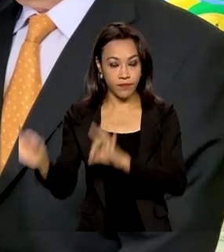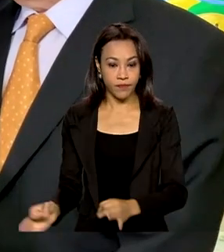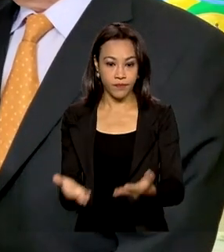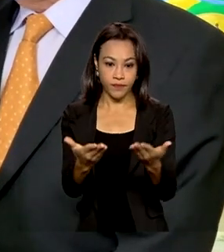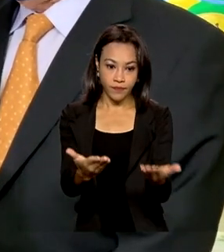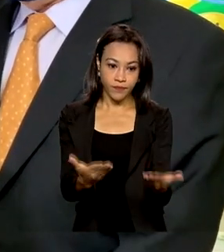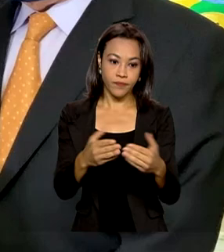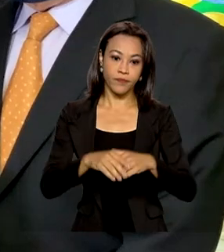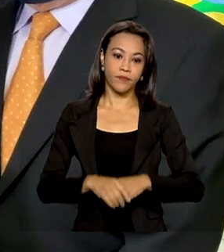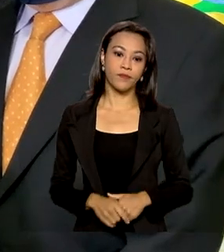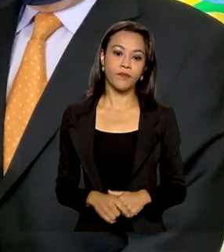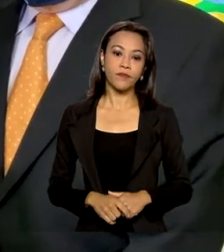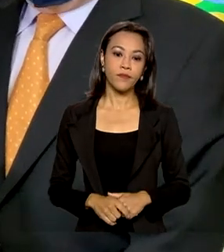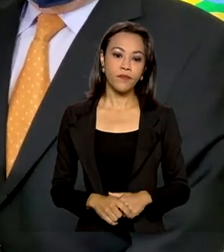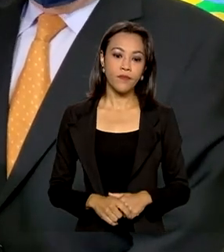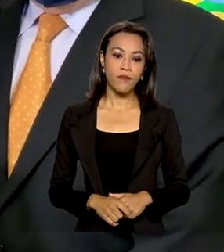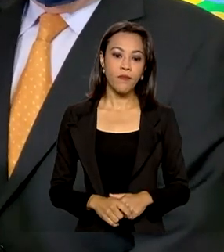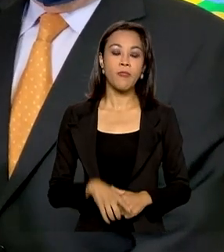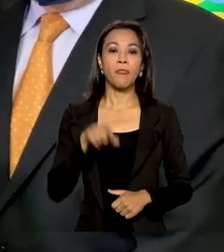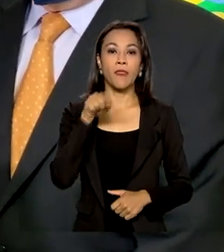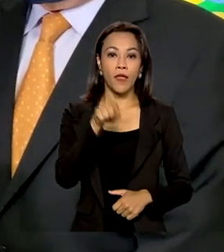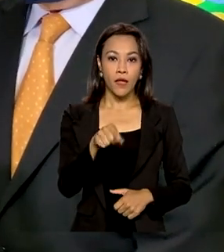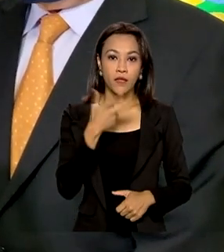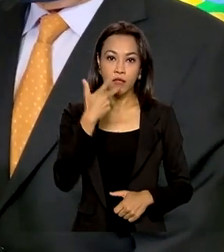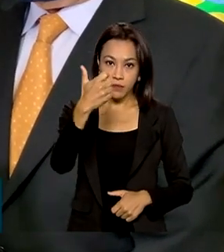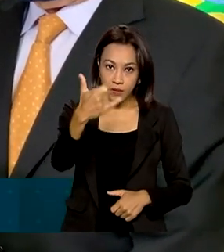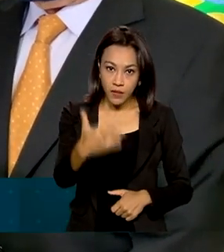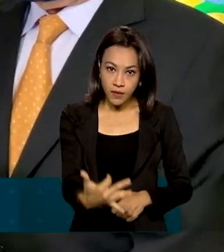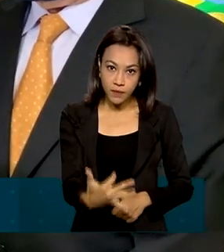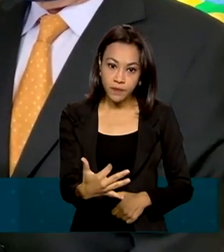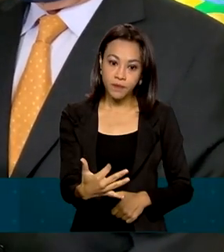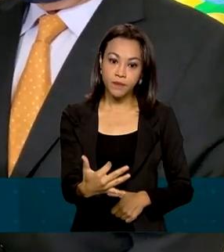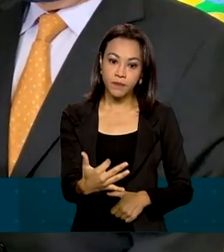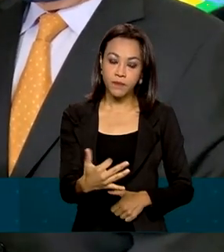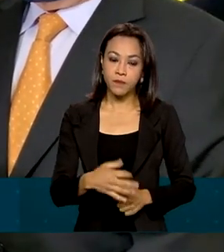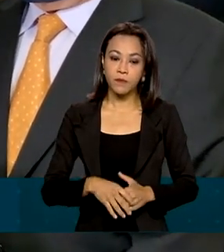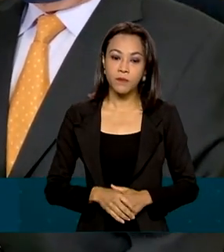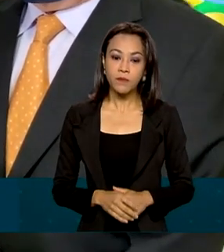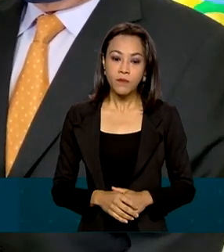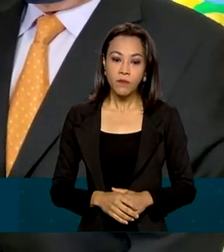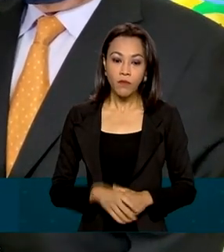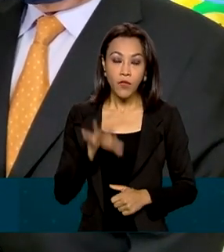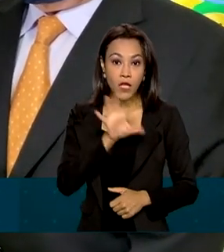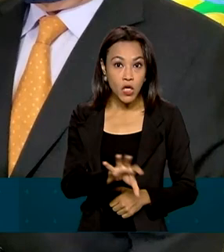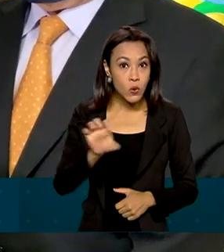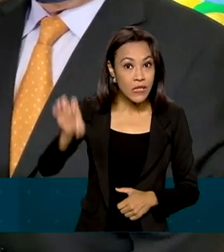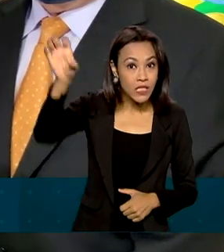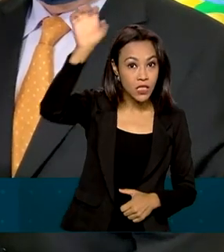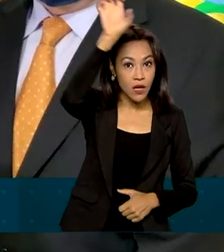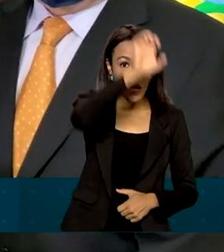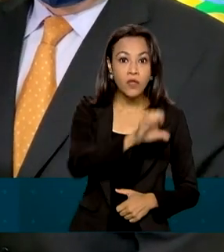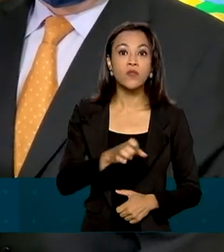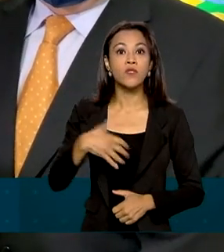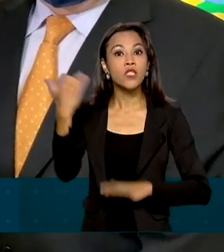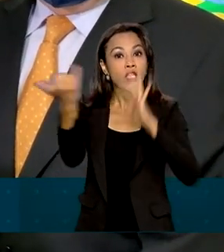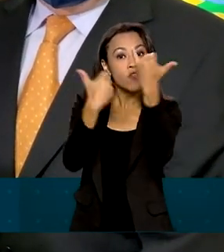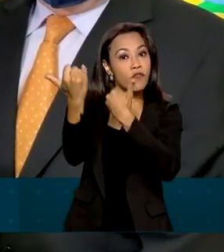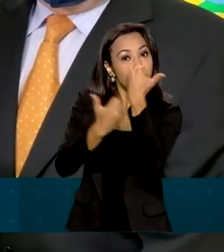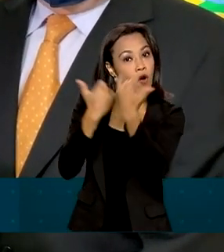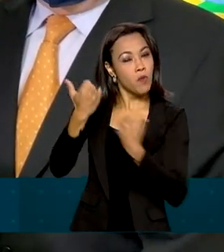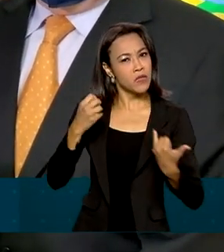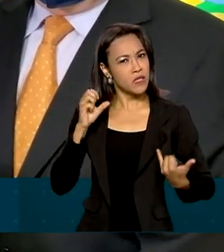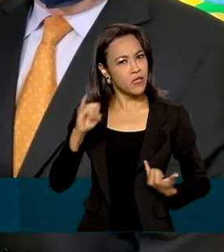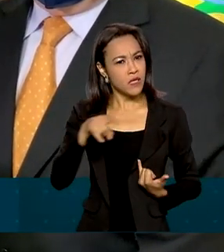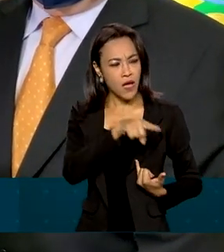Isso já teve um despacho favorável do Sr. Ricardo Lewandowski, para que os estados informem se procede